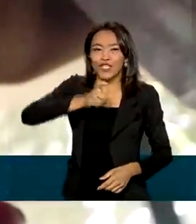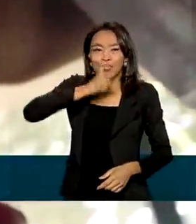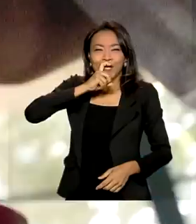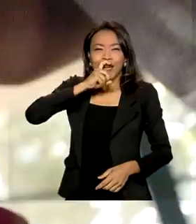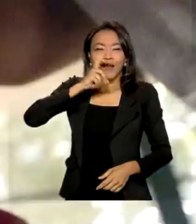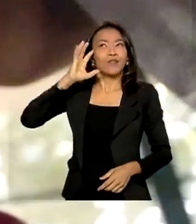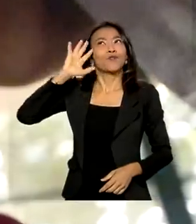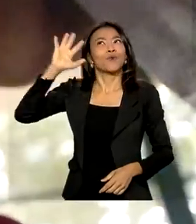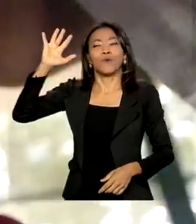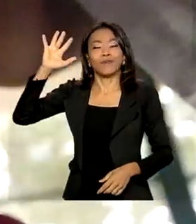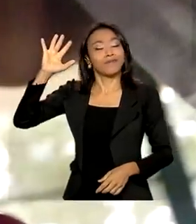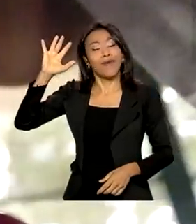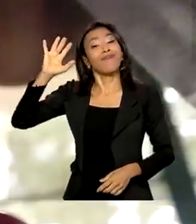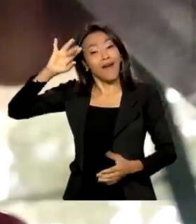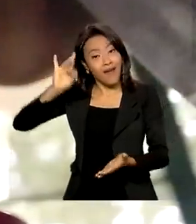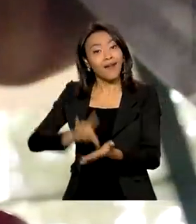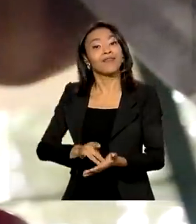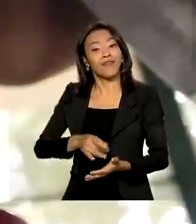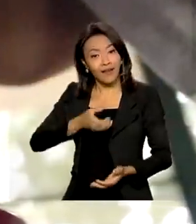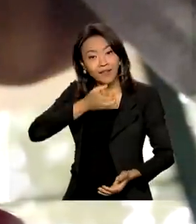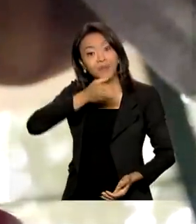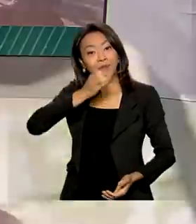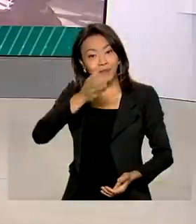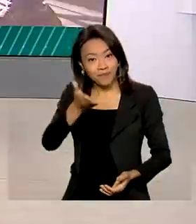sonho e passa a ser realidade.